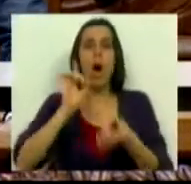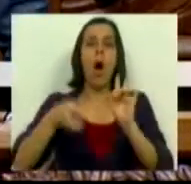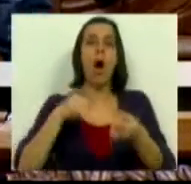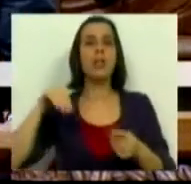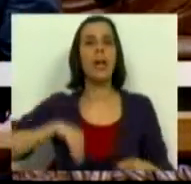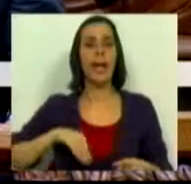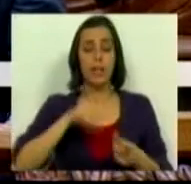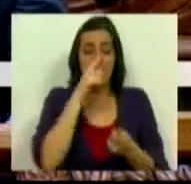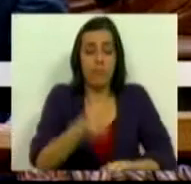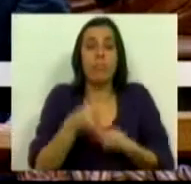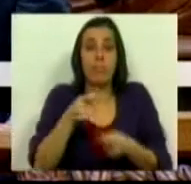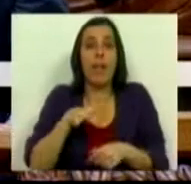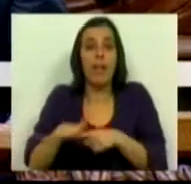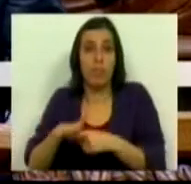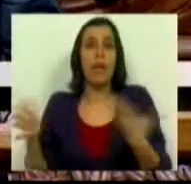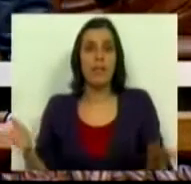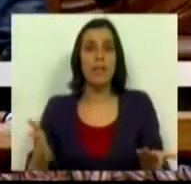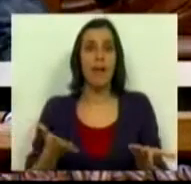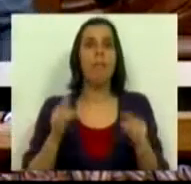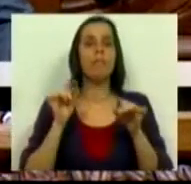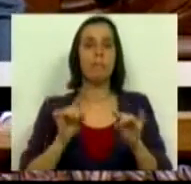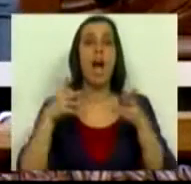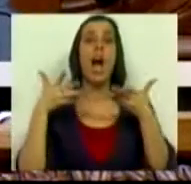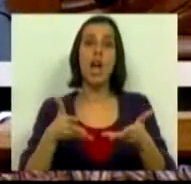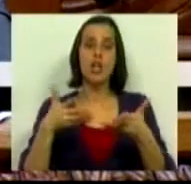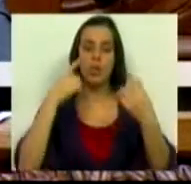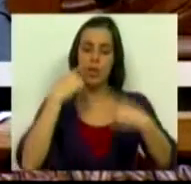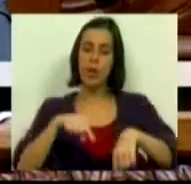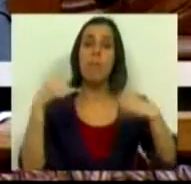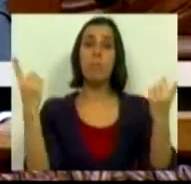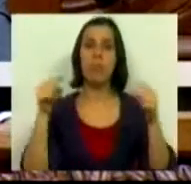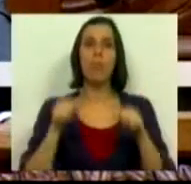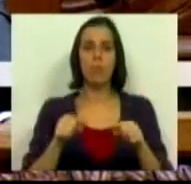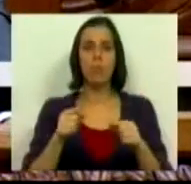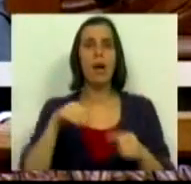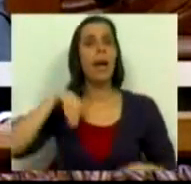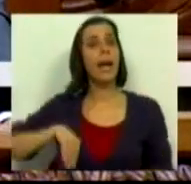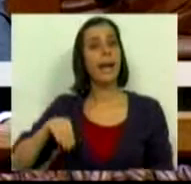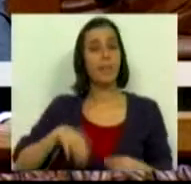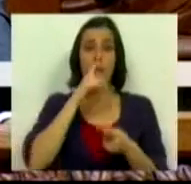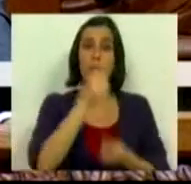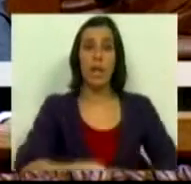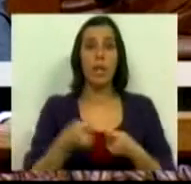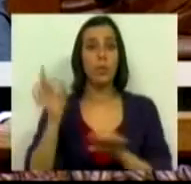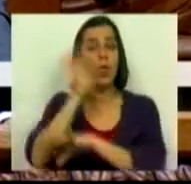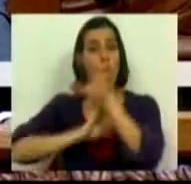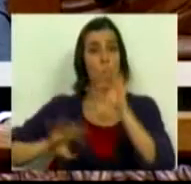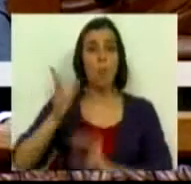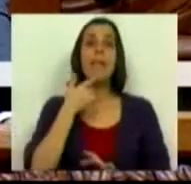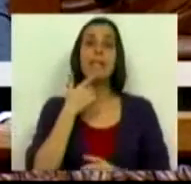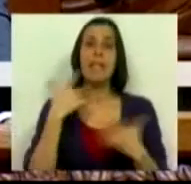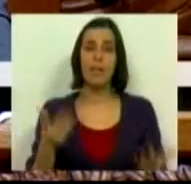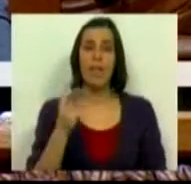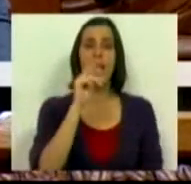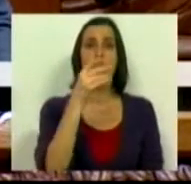rendimento dos agricultores. Isto é, as ajudas públicas no rendimento dos agricultores europeus significa